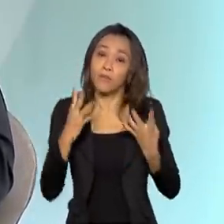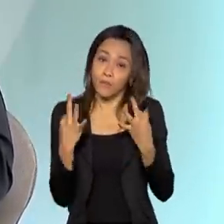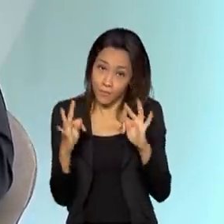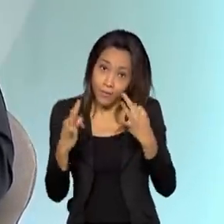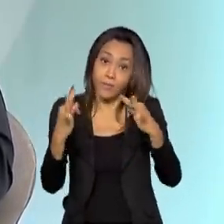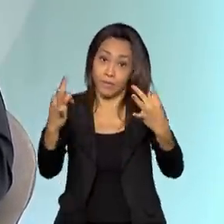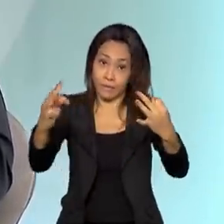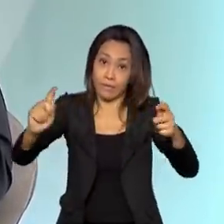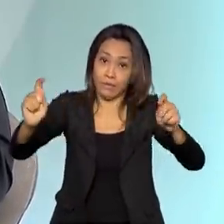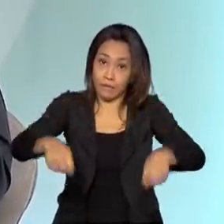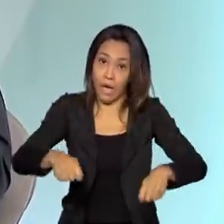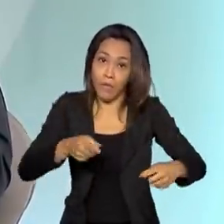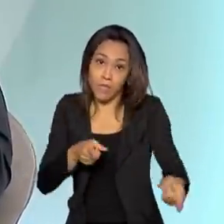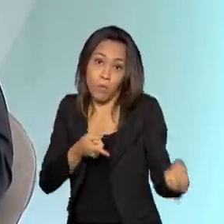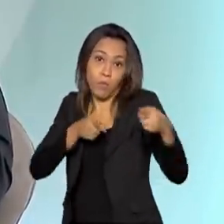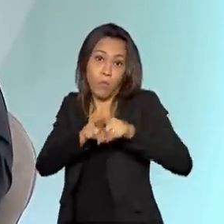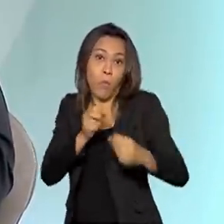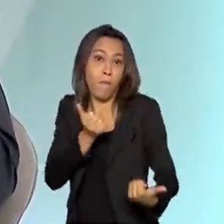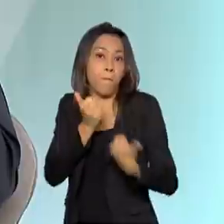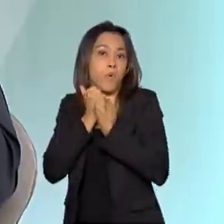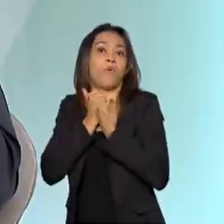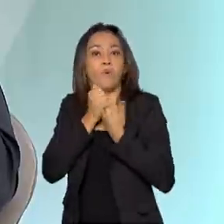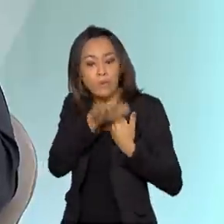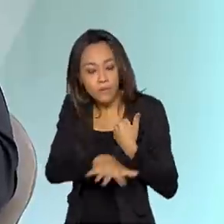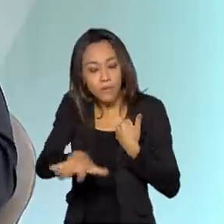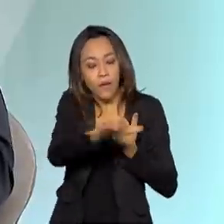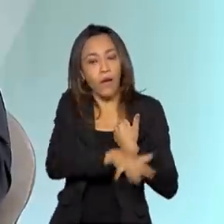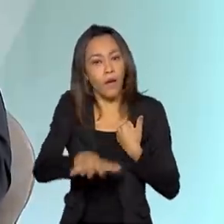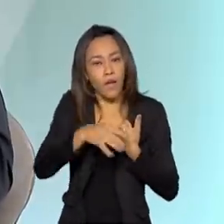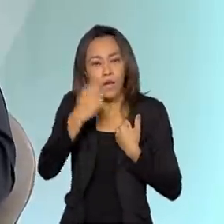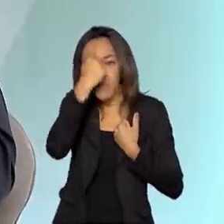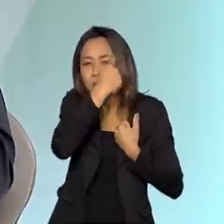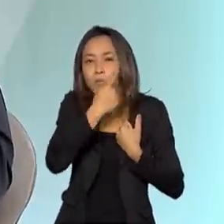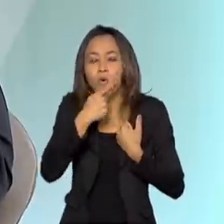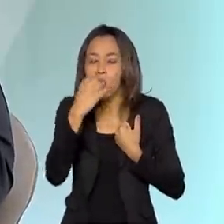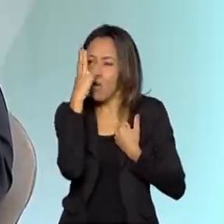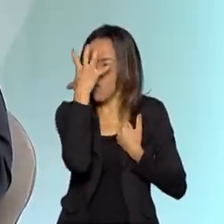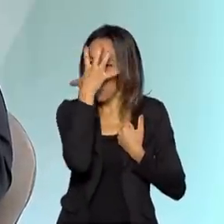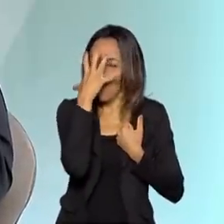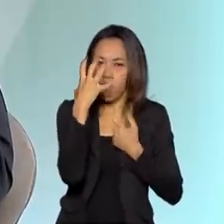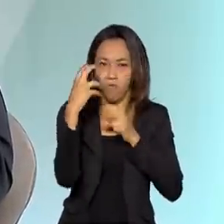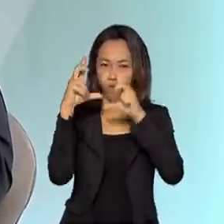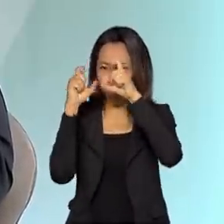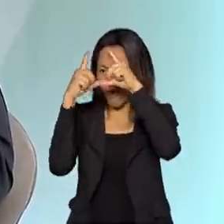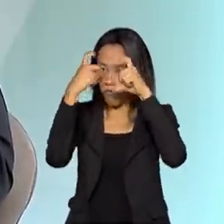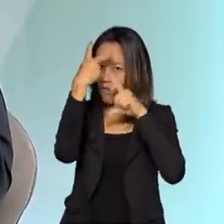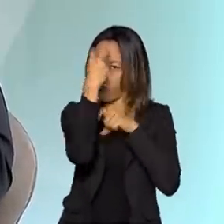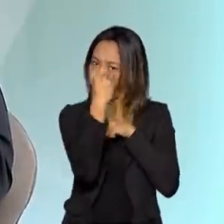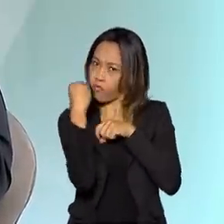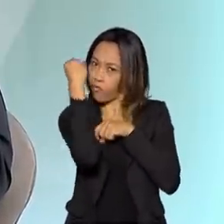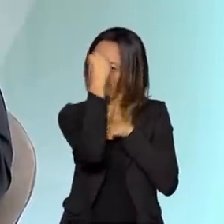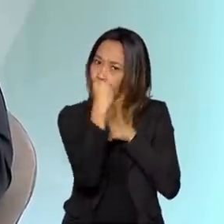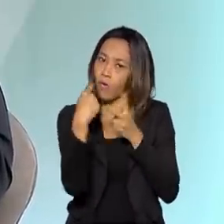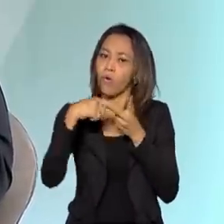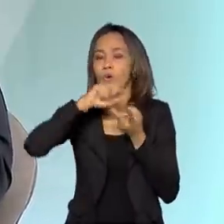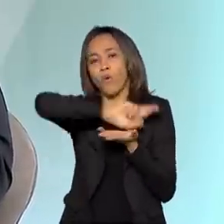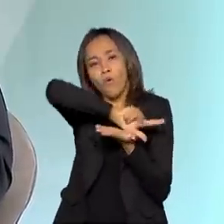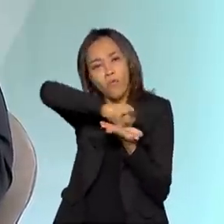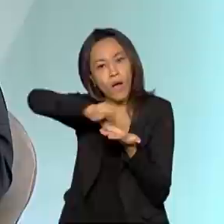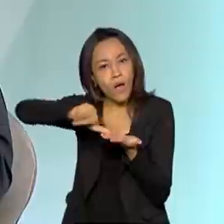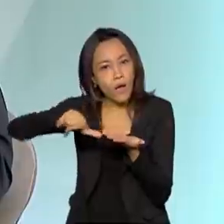sem dúvida nenhuma, ser uma grande aliada através de reconhecimento facial, através de várias outras aplicações que podem